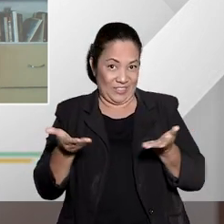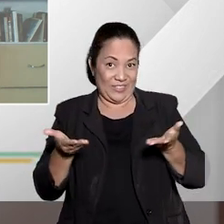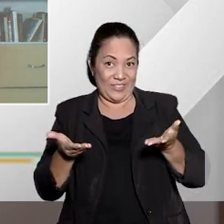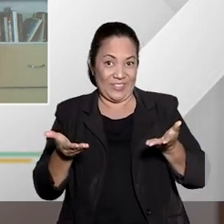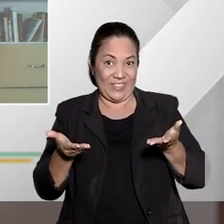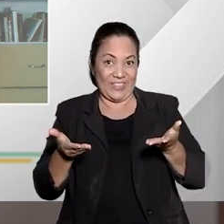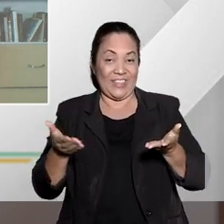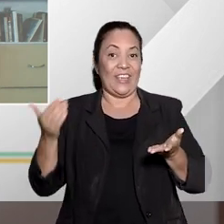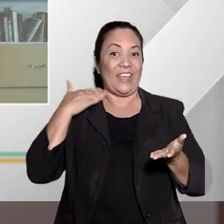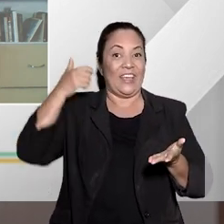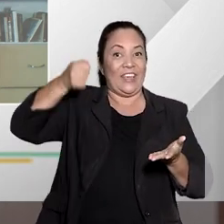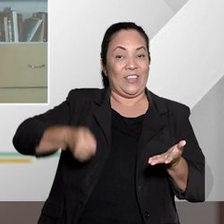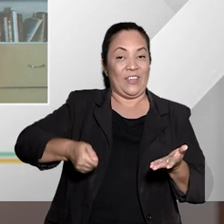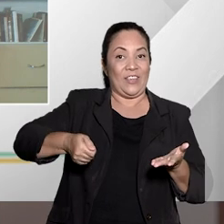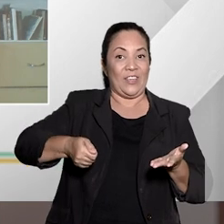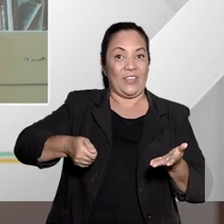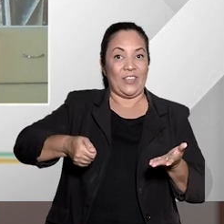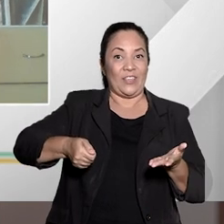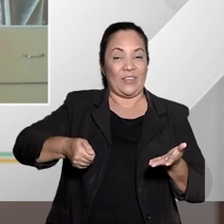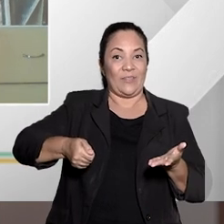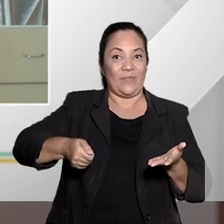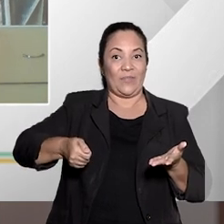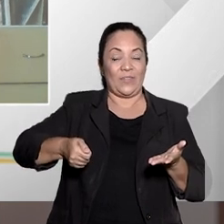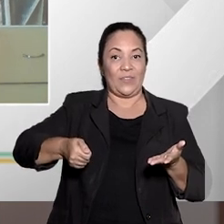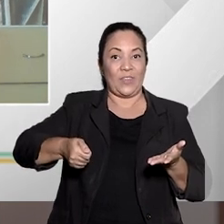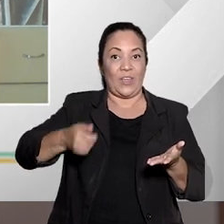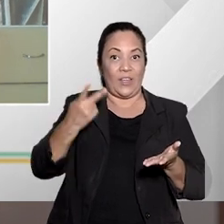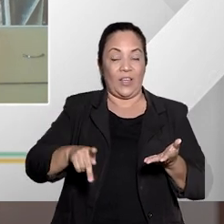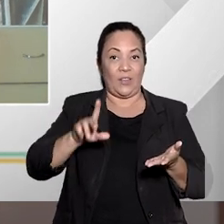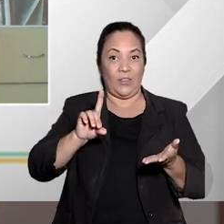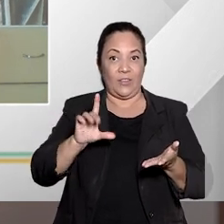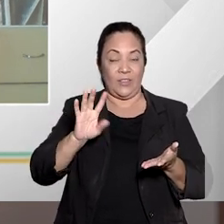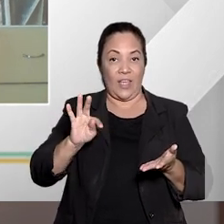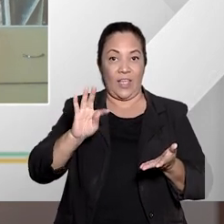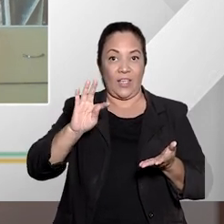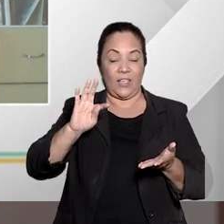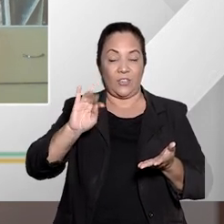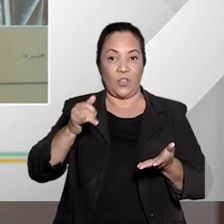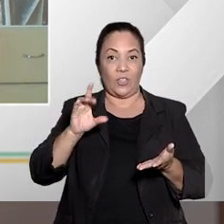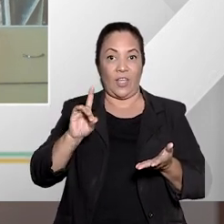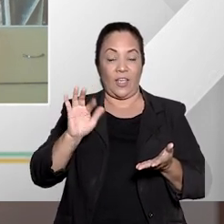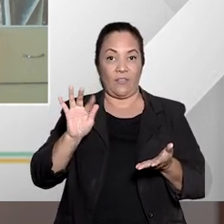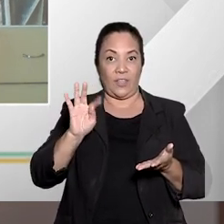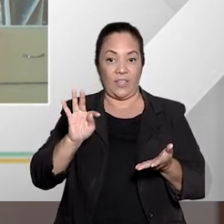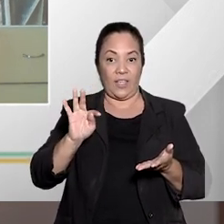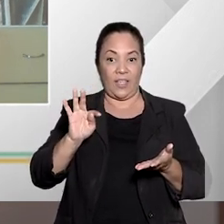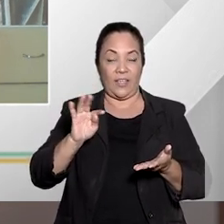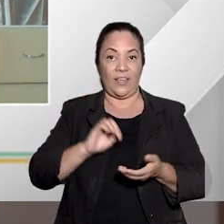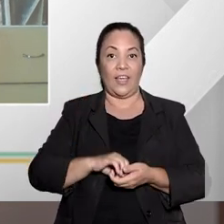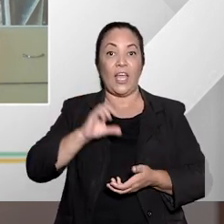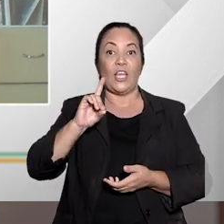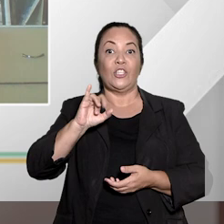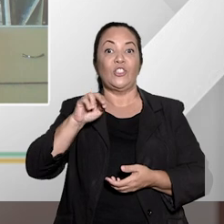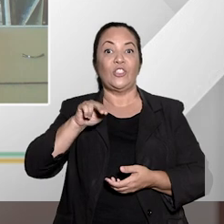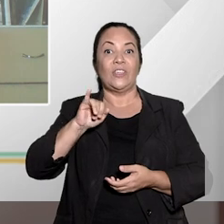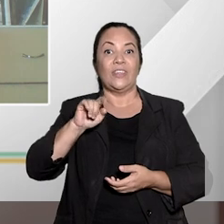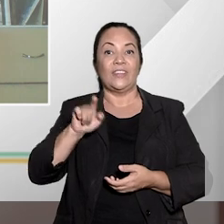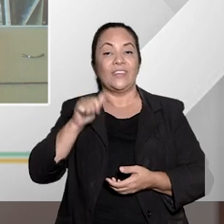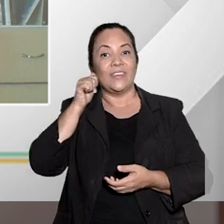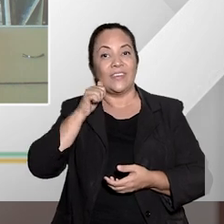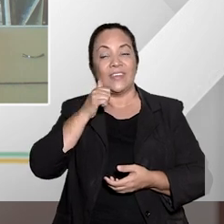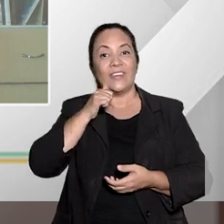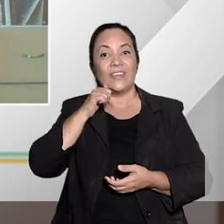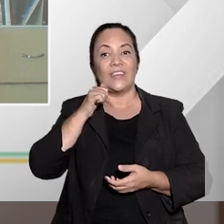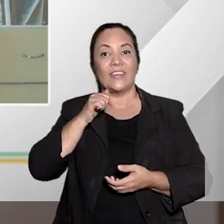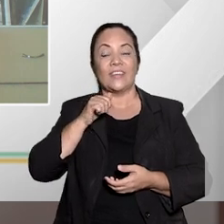a gente. A juíza de direito do Tribunal de Justiça do Distrito Federal e dos Territórios, Geilza Diniz, que também